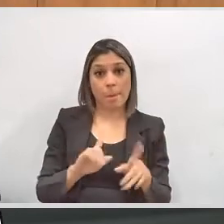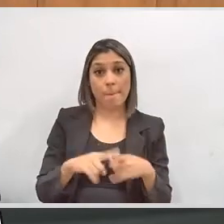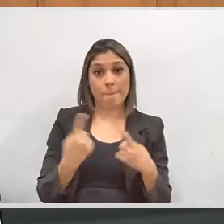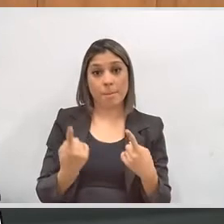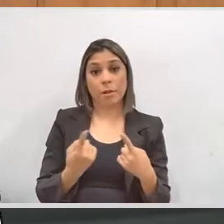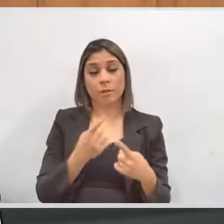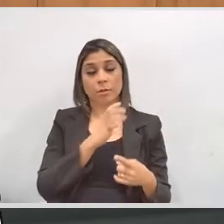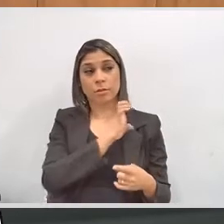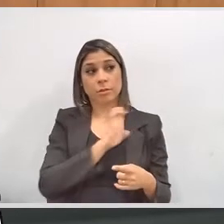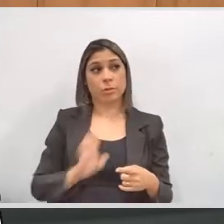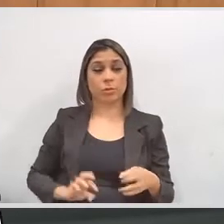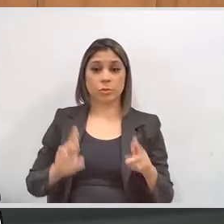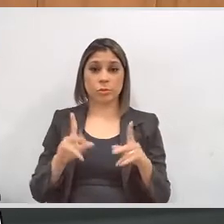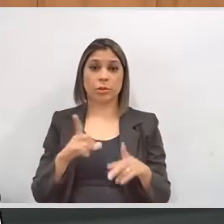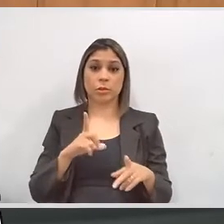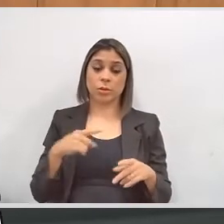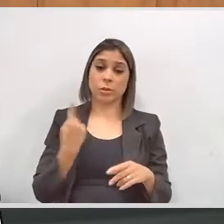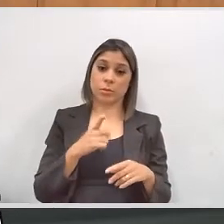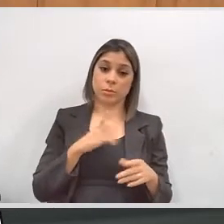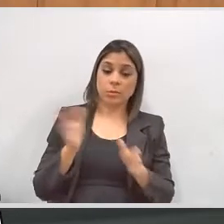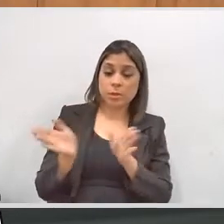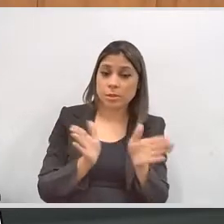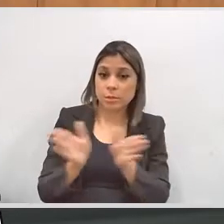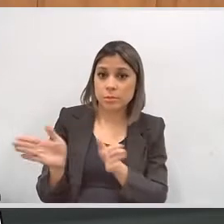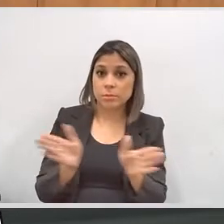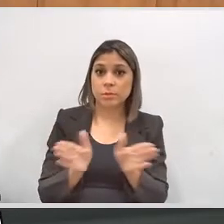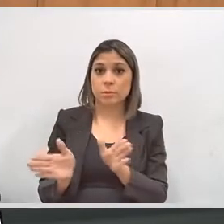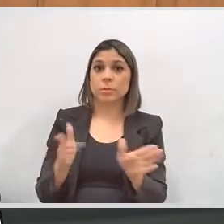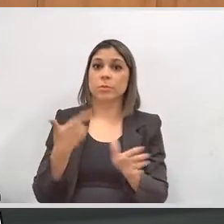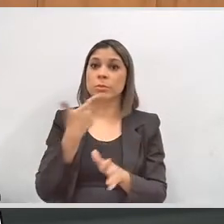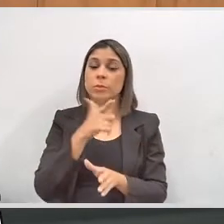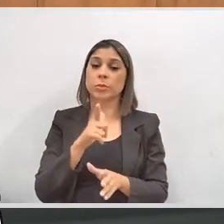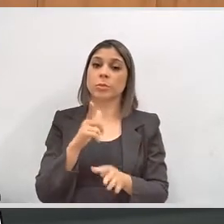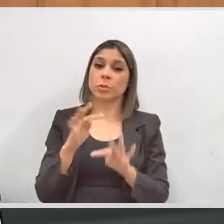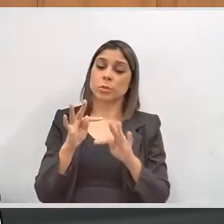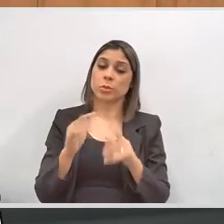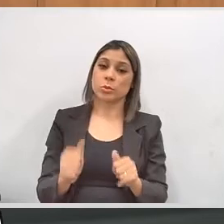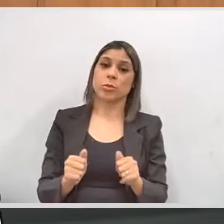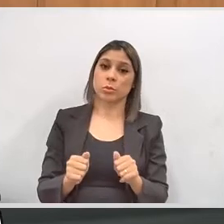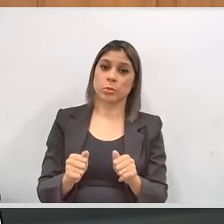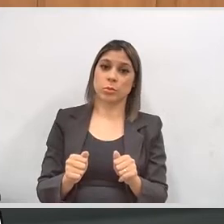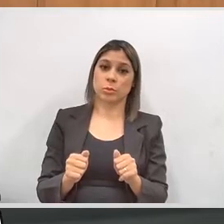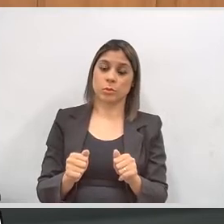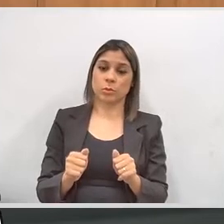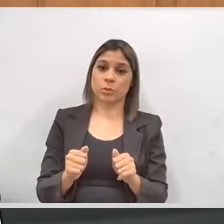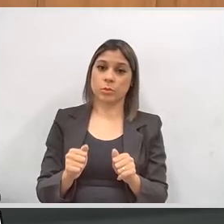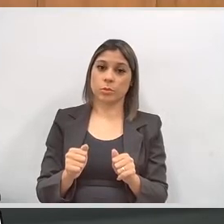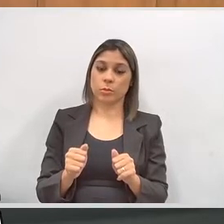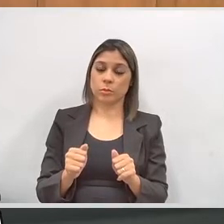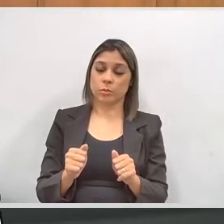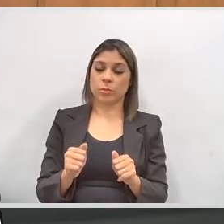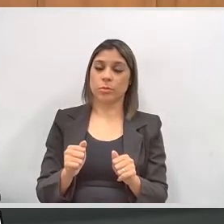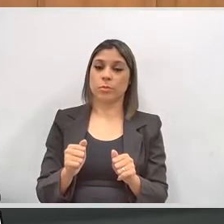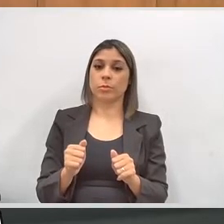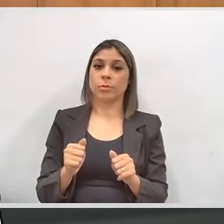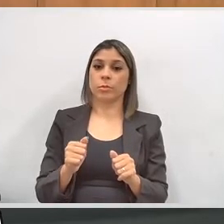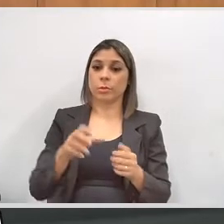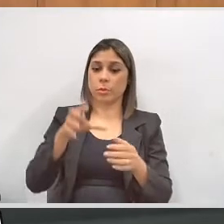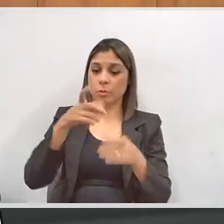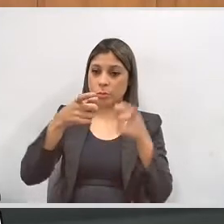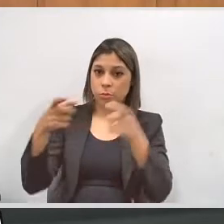todas, mas ao contrário da rede estadual, nós temos acessibilidade praticamente em todas as nossas unidades.